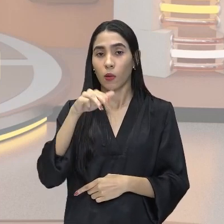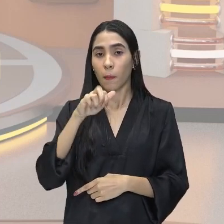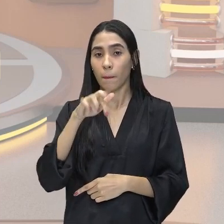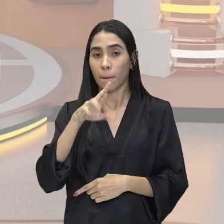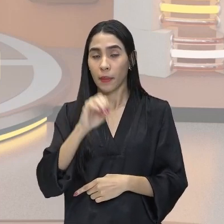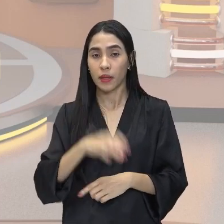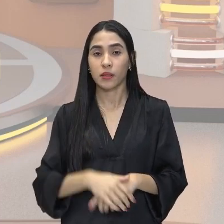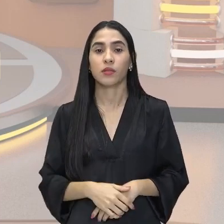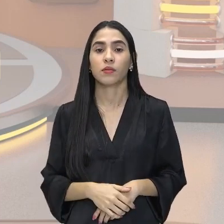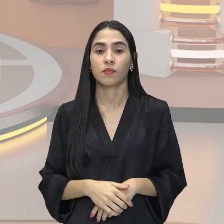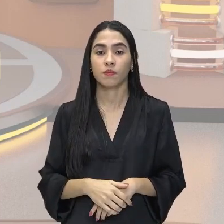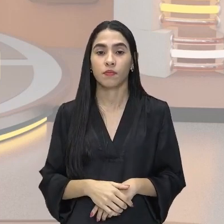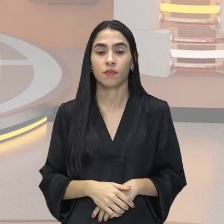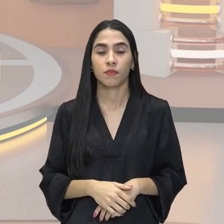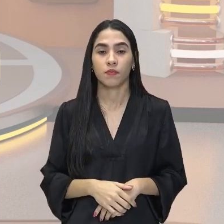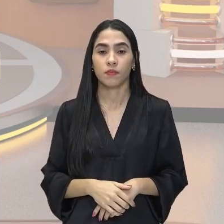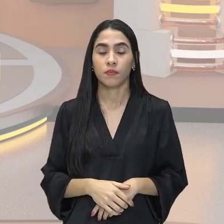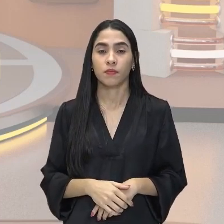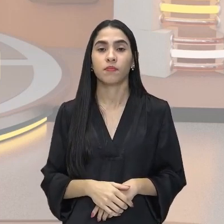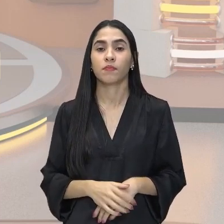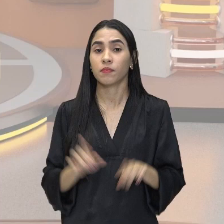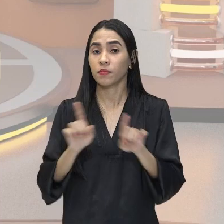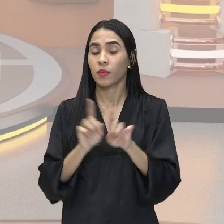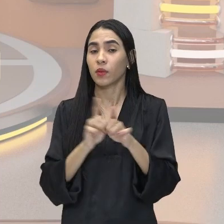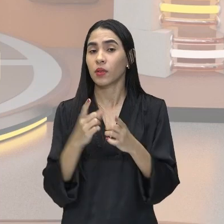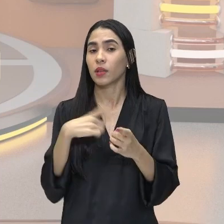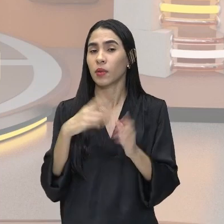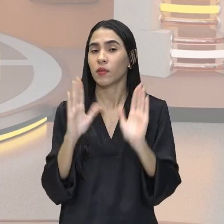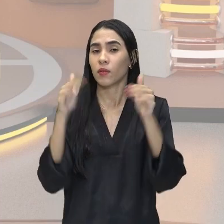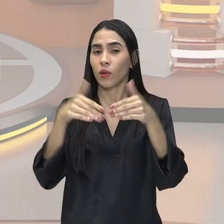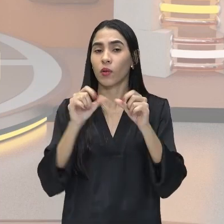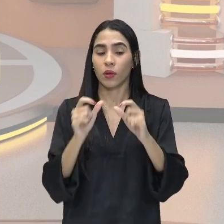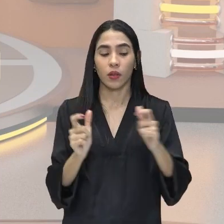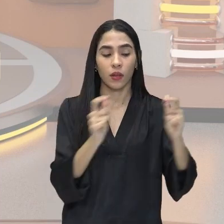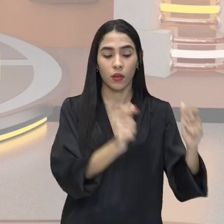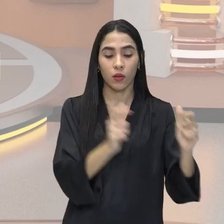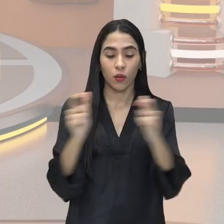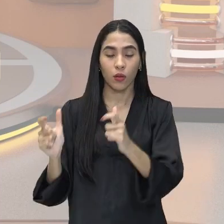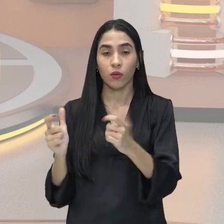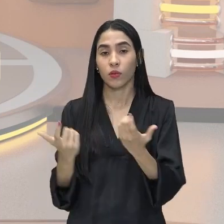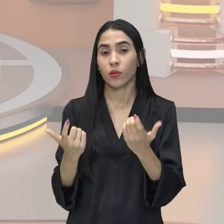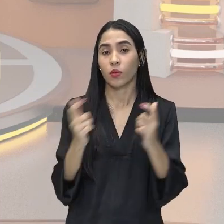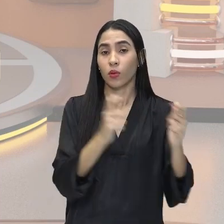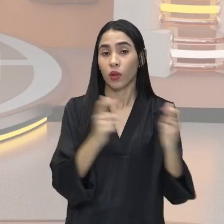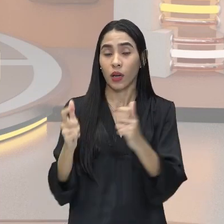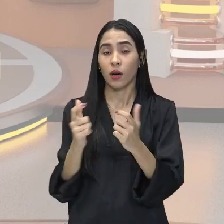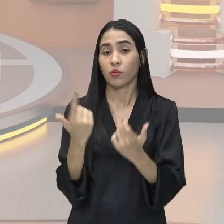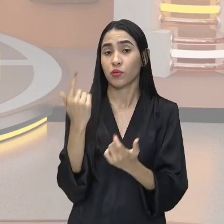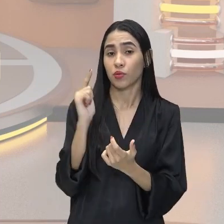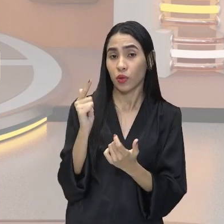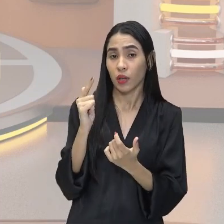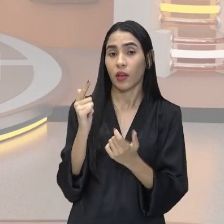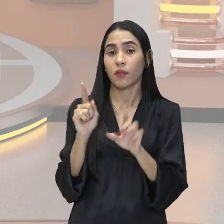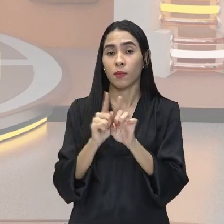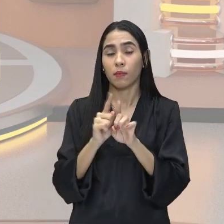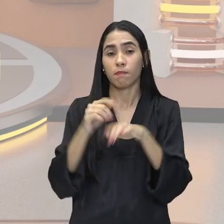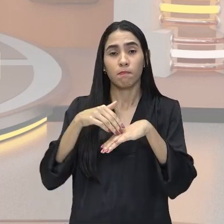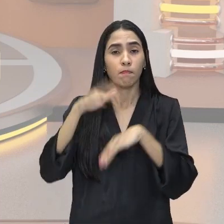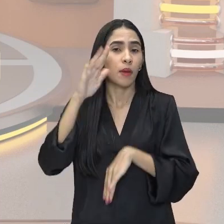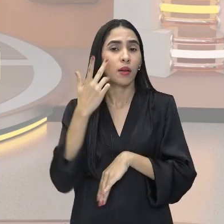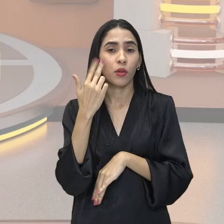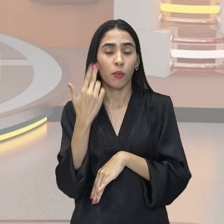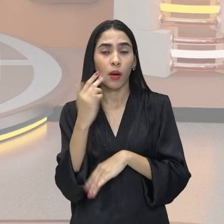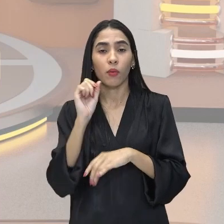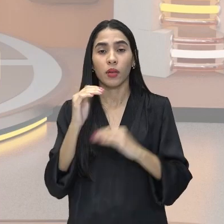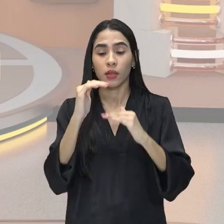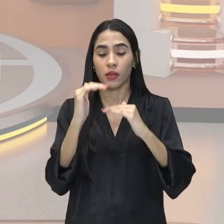contida na horizontal e diz respeito à localização geográfica, sendo a mais comum as